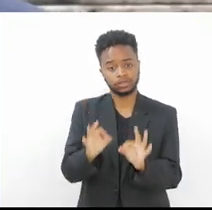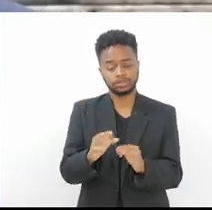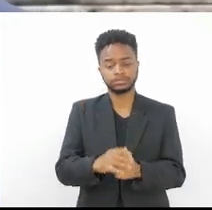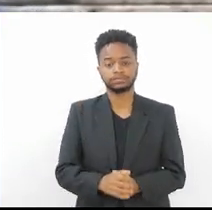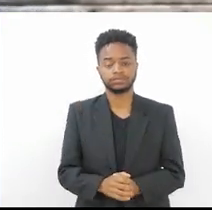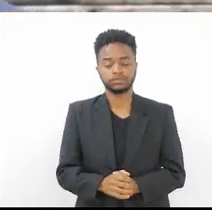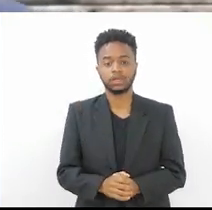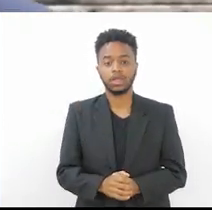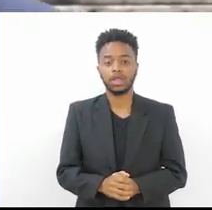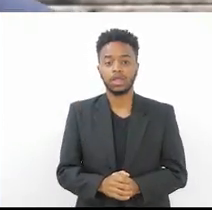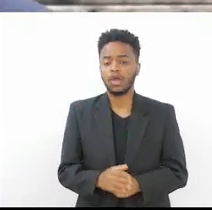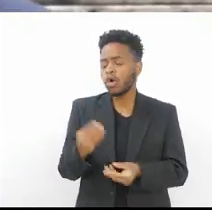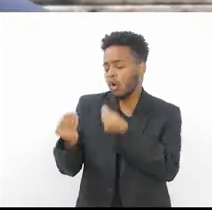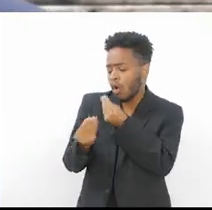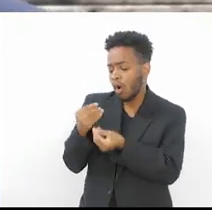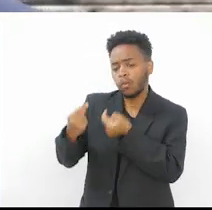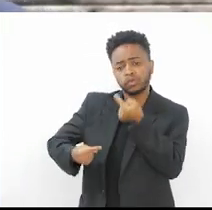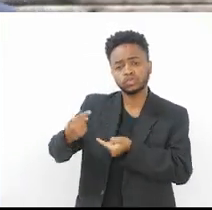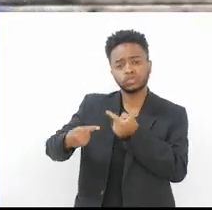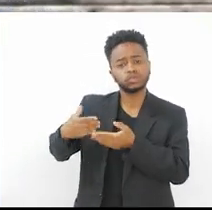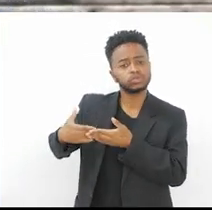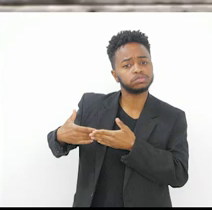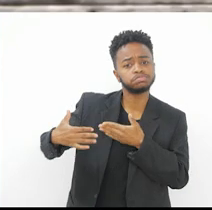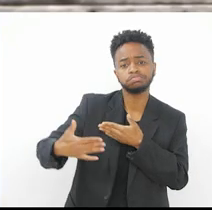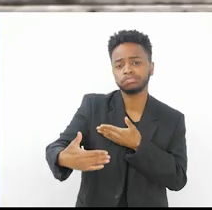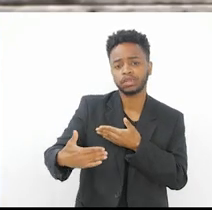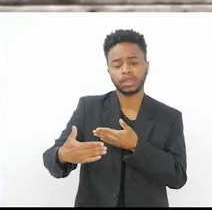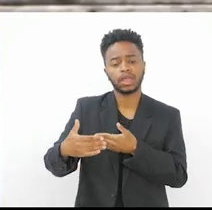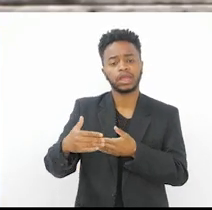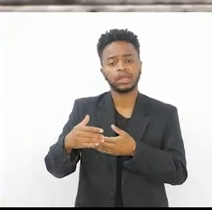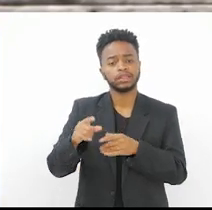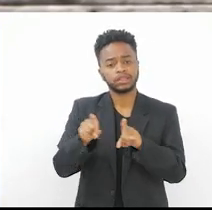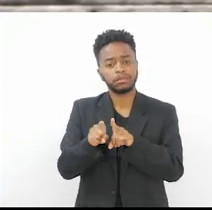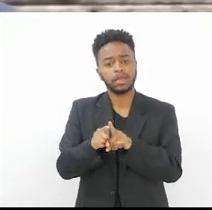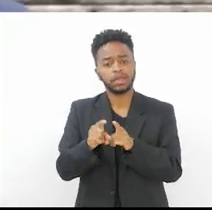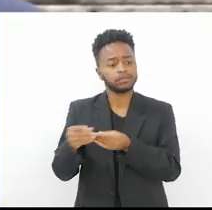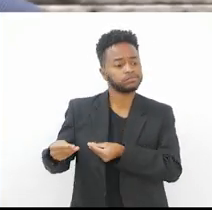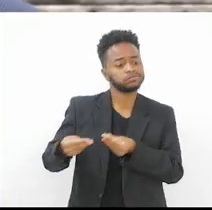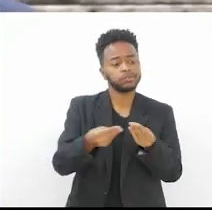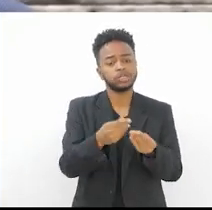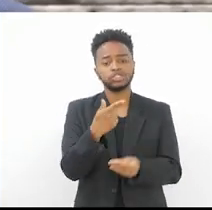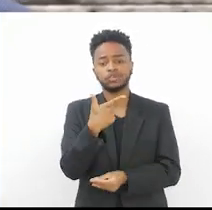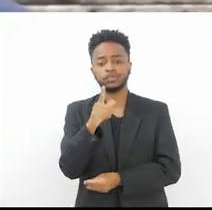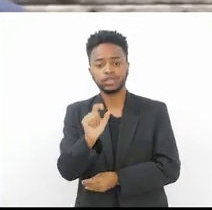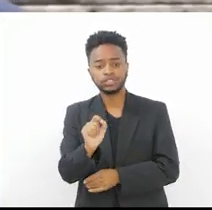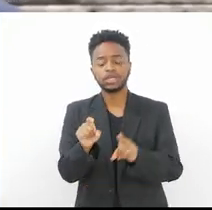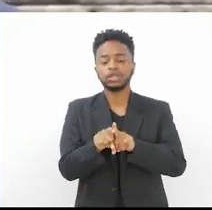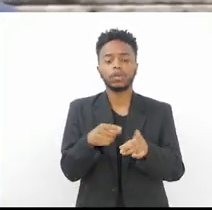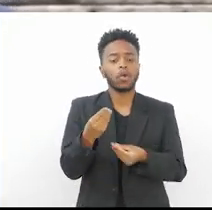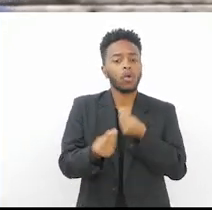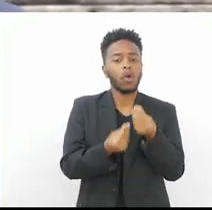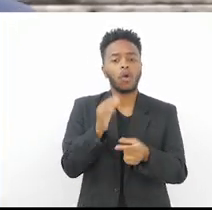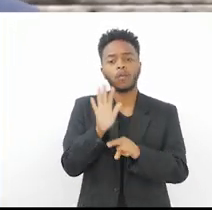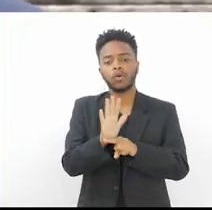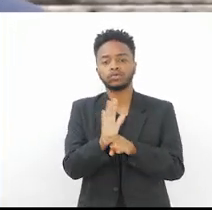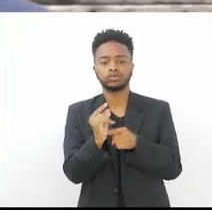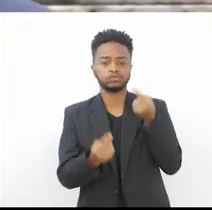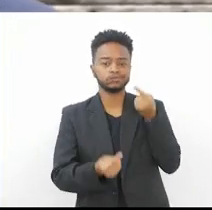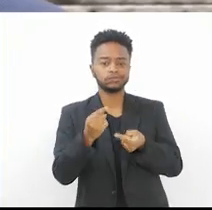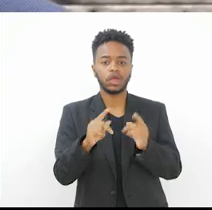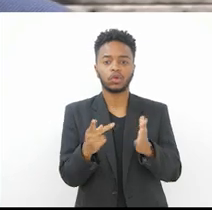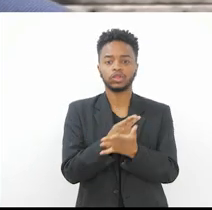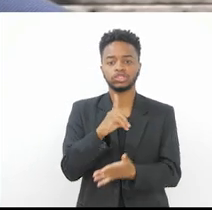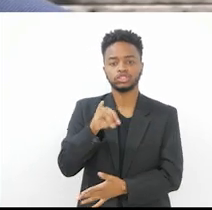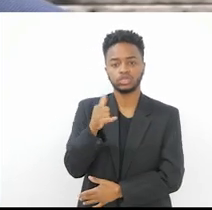total. De que forma o que será discutido aqui ao longo dessa semana chegará até a cúpula do G20 e vai contribuir de alguma forma para